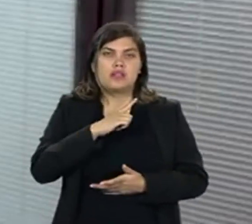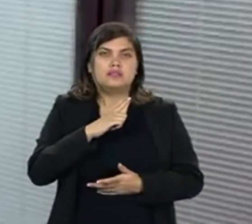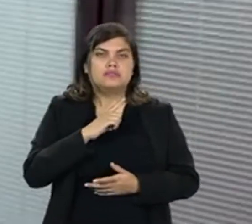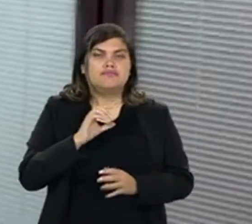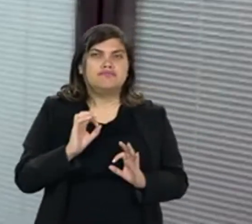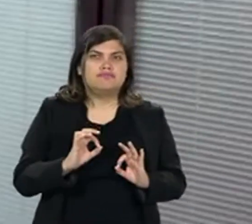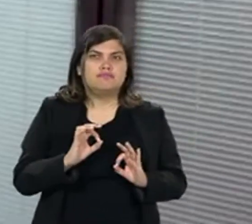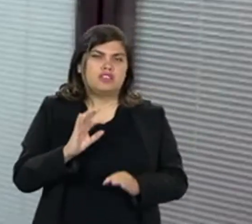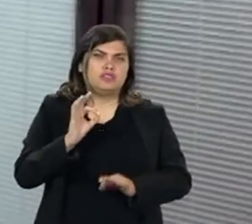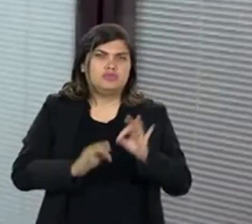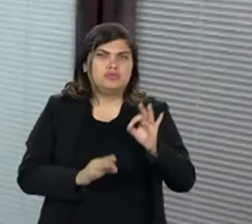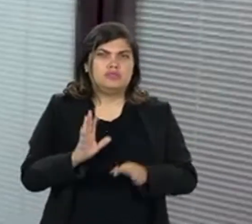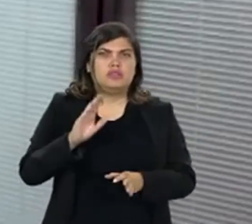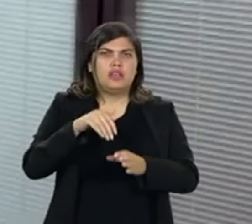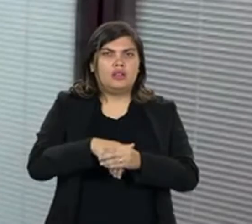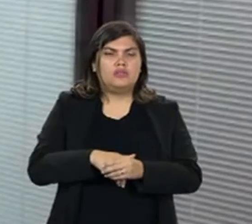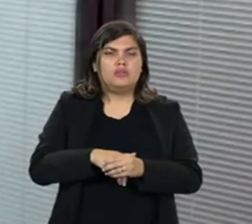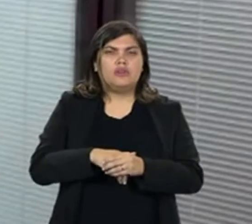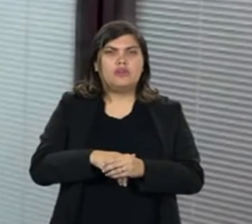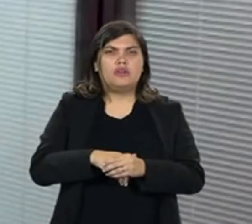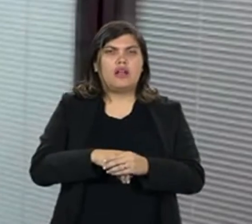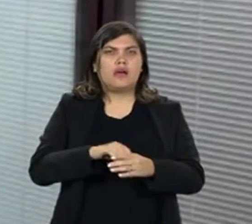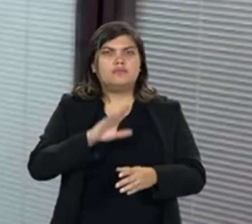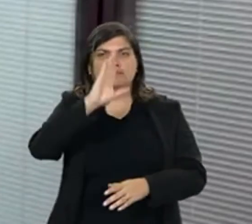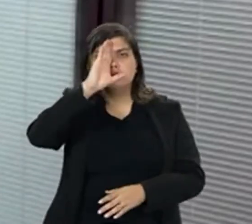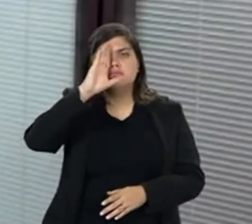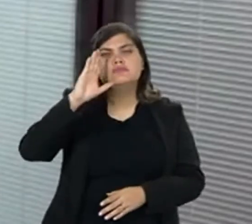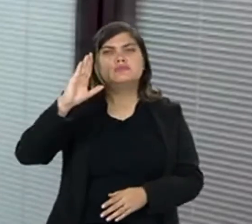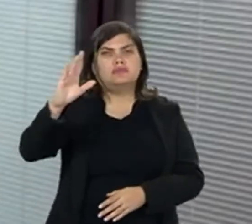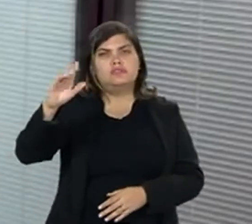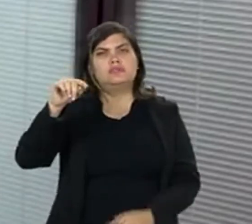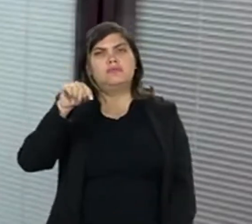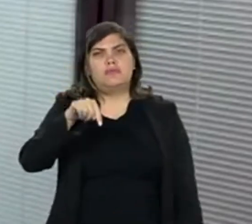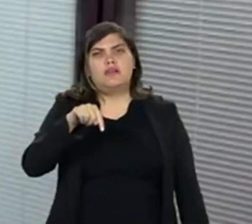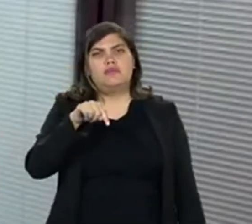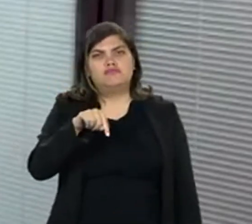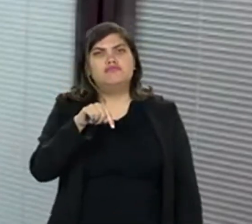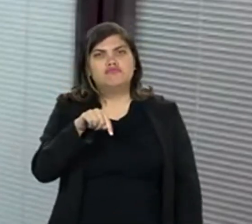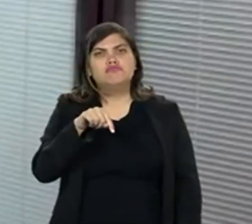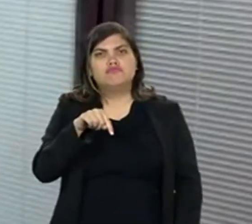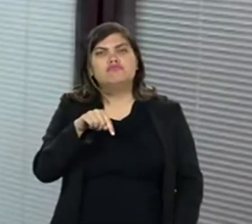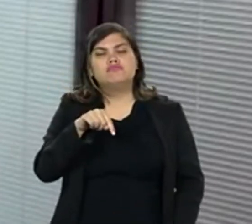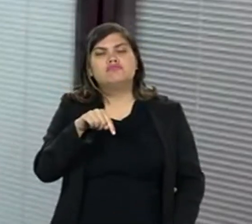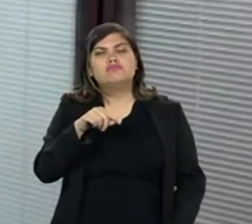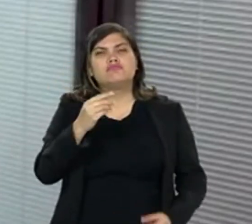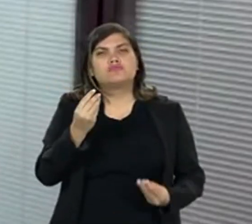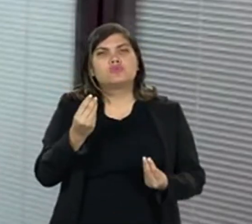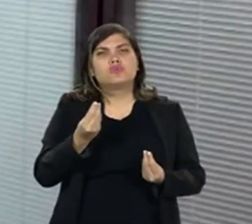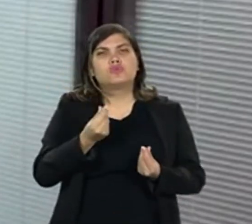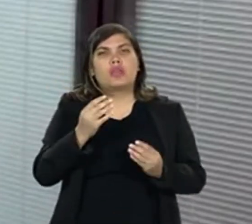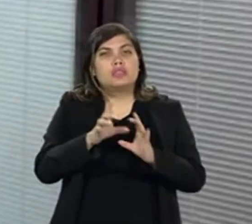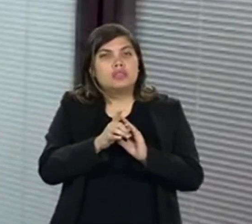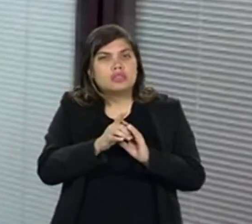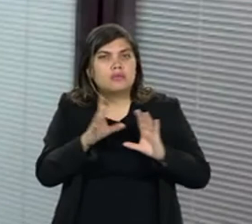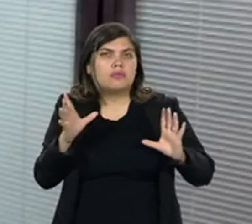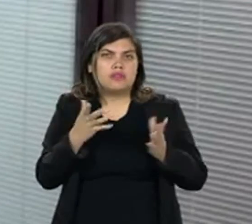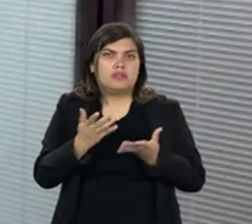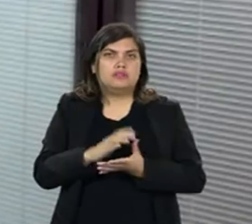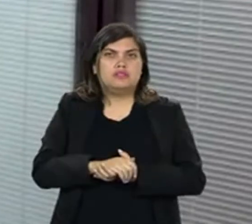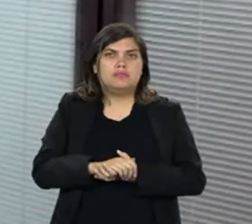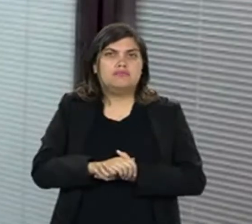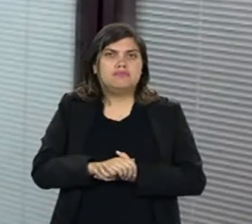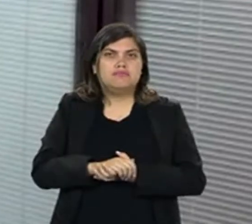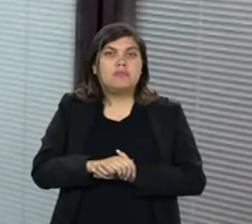trazendo realmente a justiça eleitoral para o centro, o centro da, vamos dizer, da